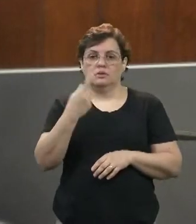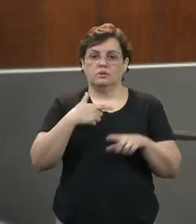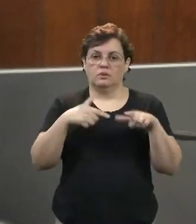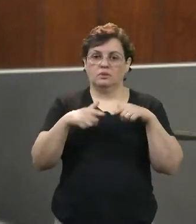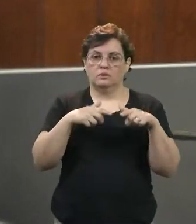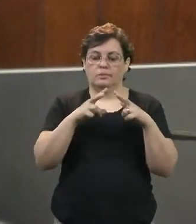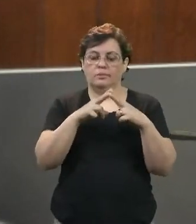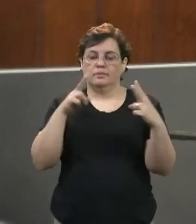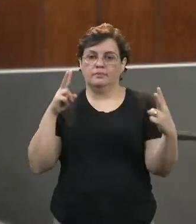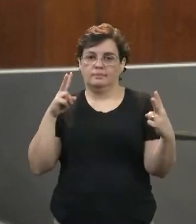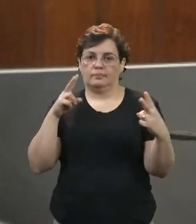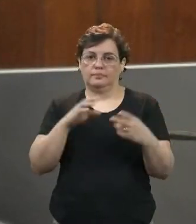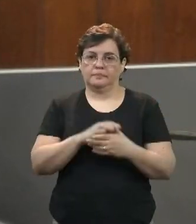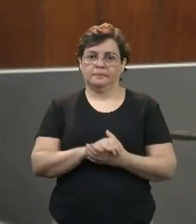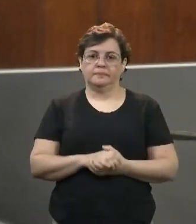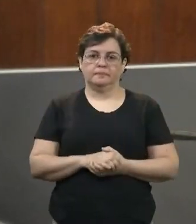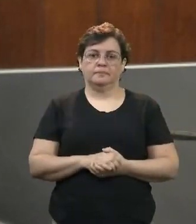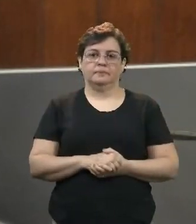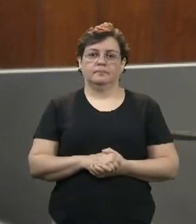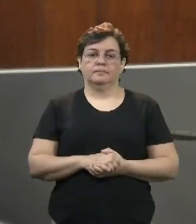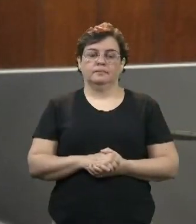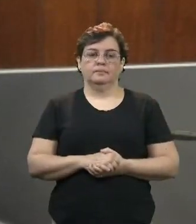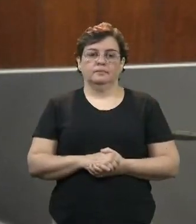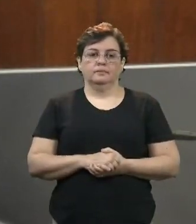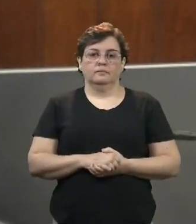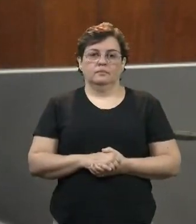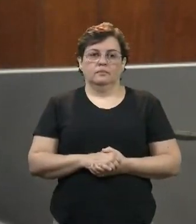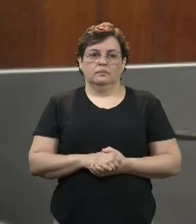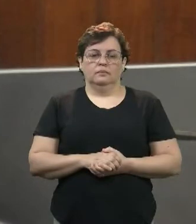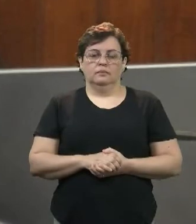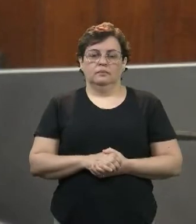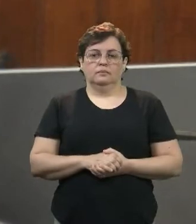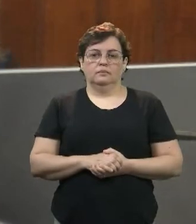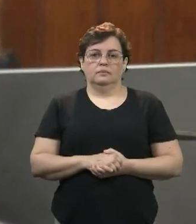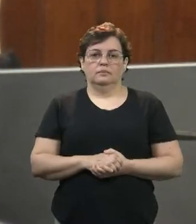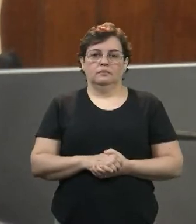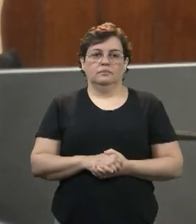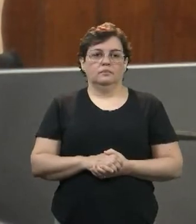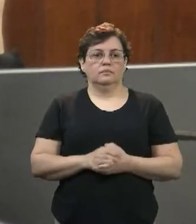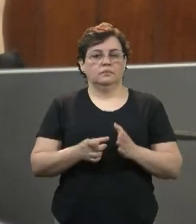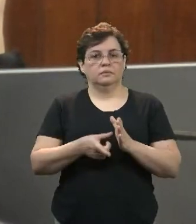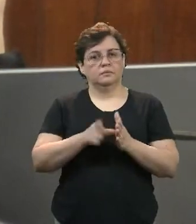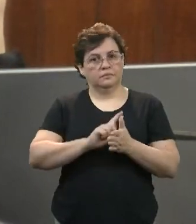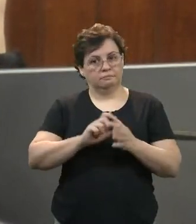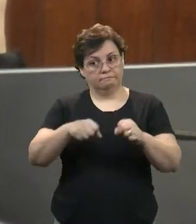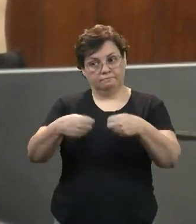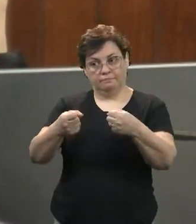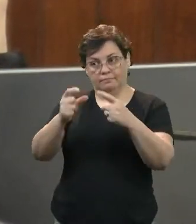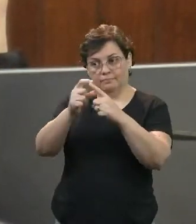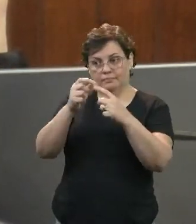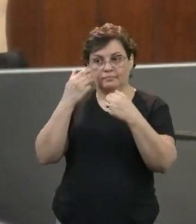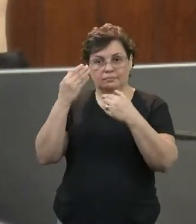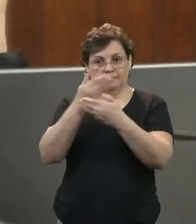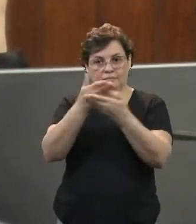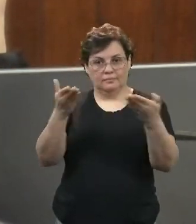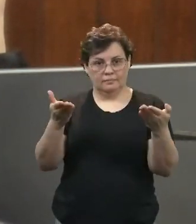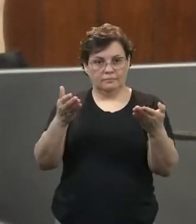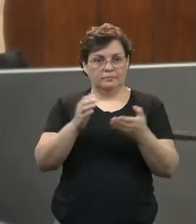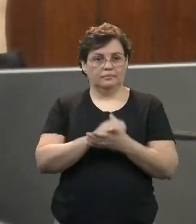trabalhos. eu, antes de abrir a palavra para os senhores, eu queria